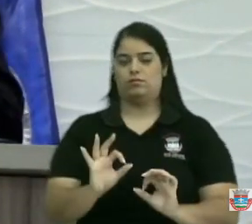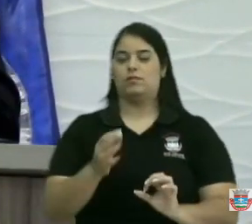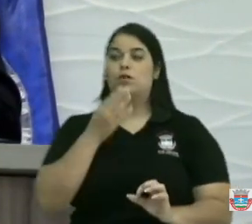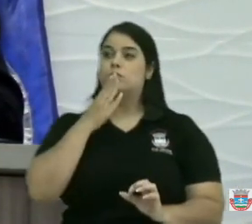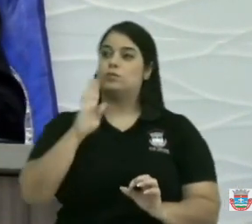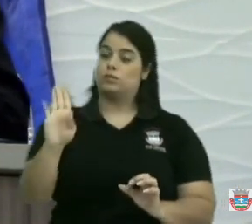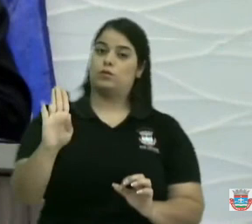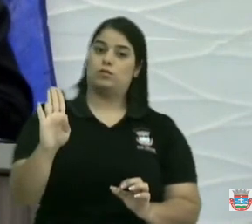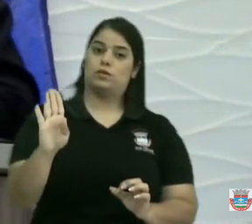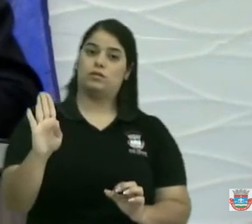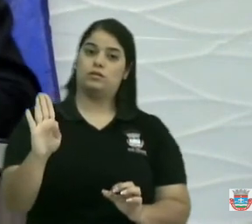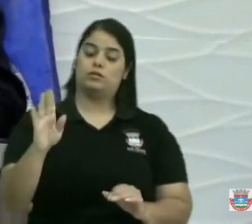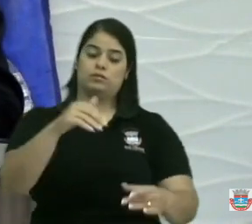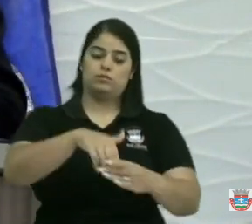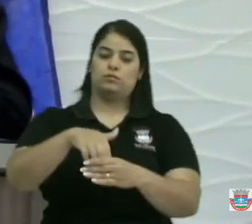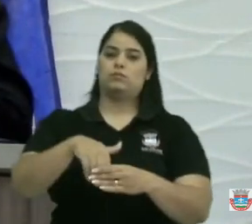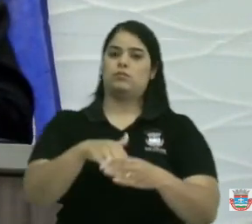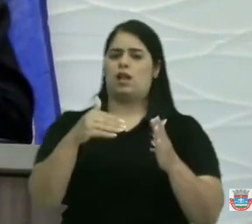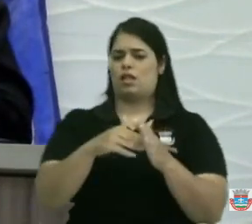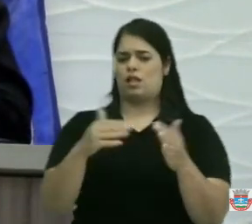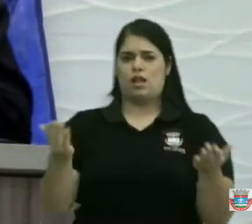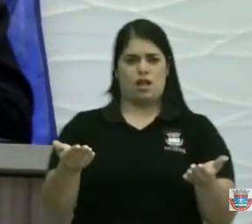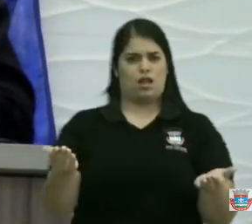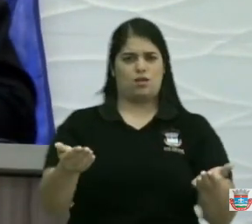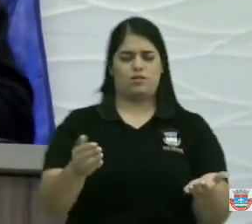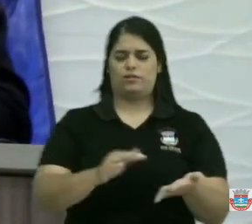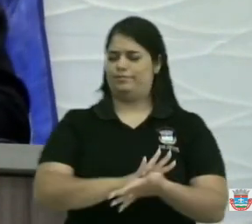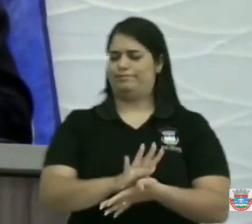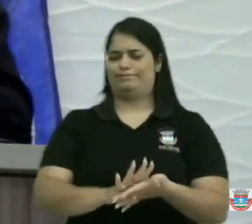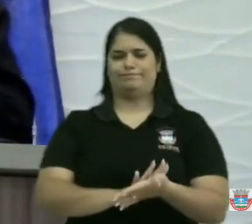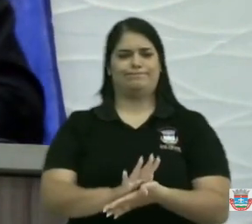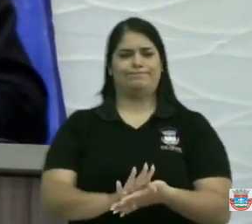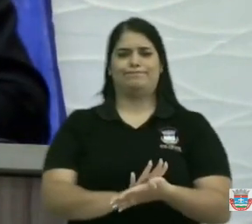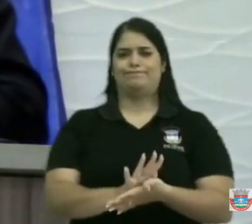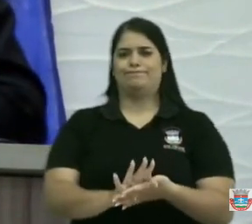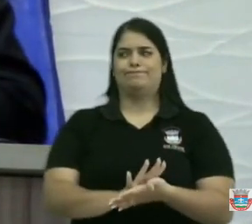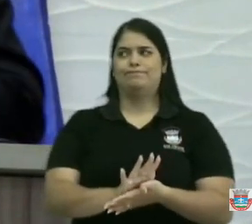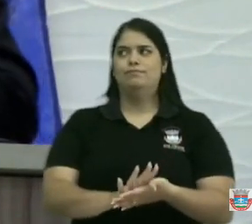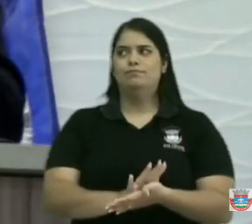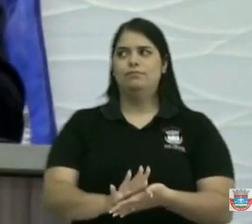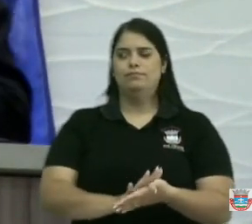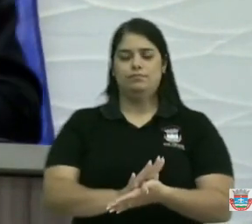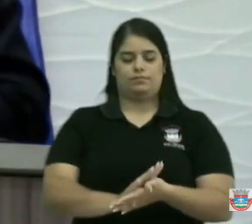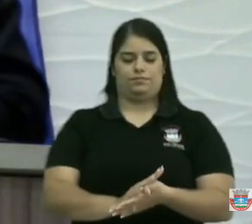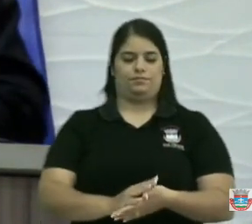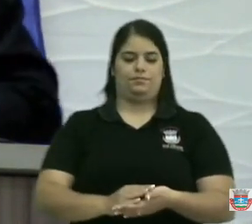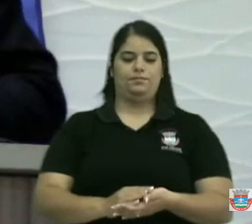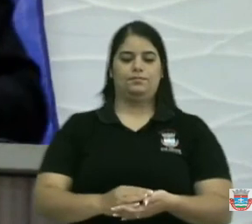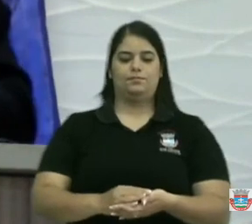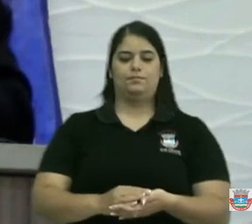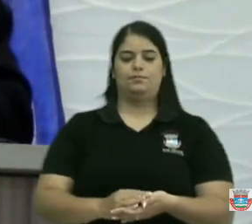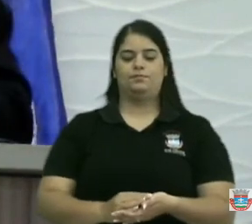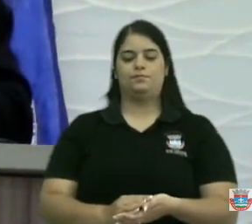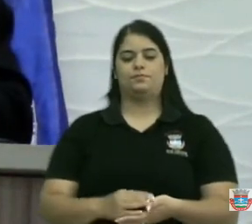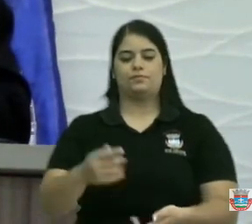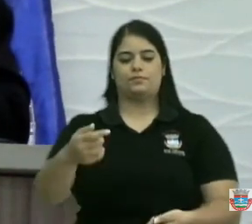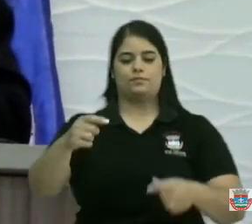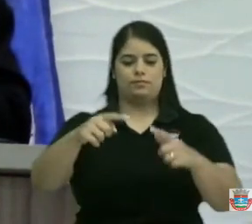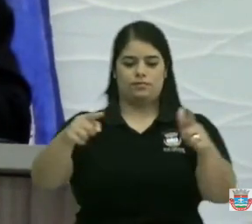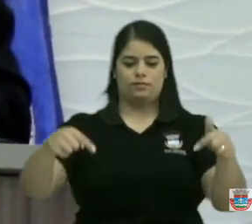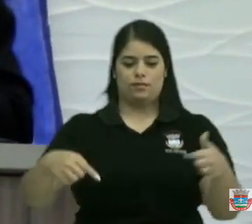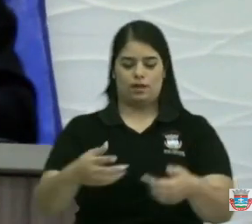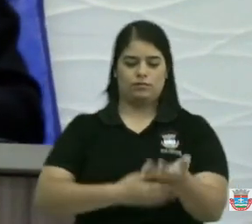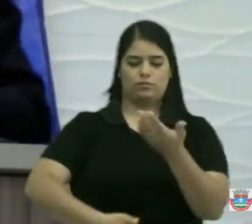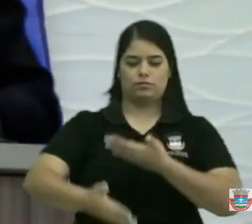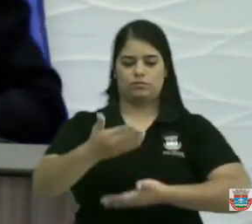até agora também não fez essa não cumpriu essa promessa a UBS móvel aí em todo onde